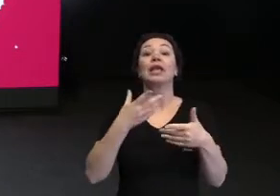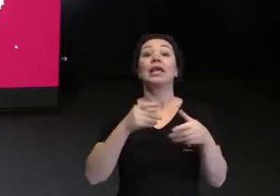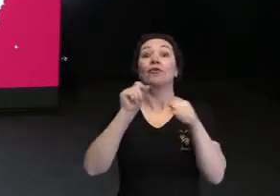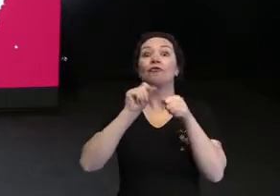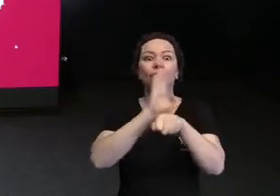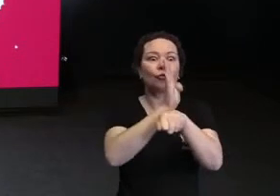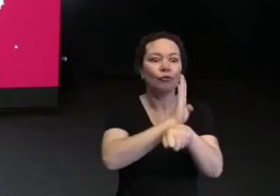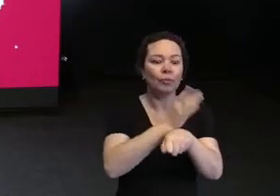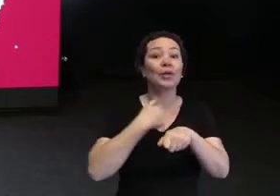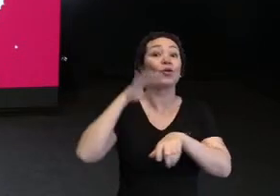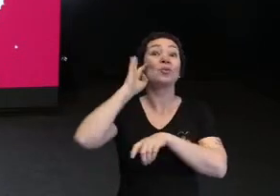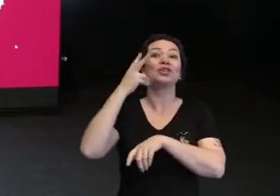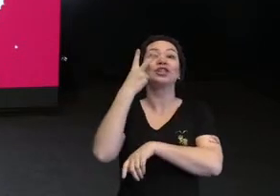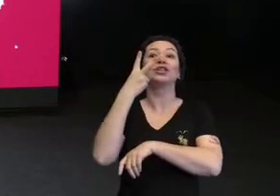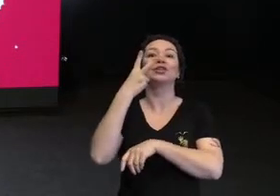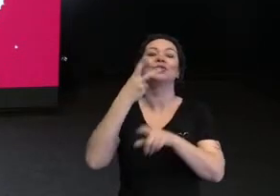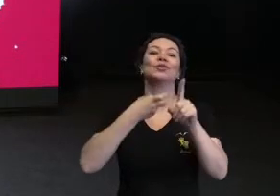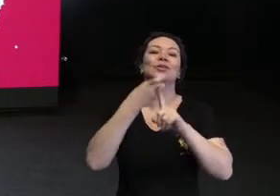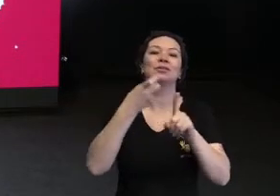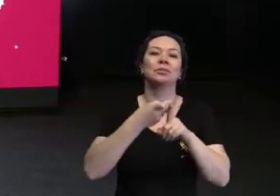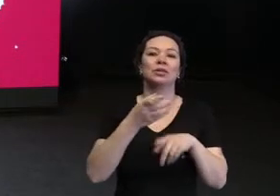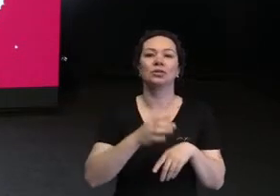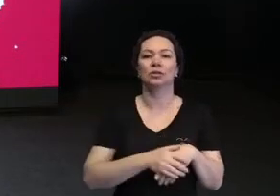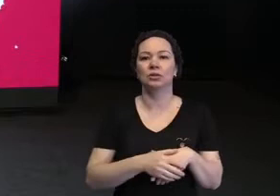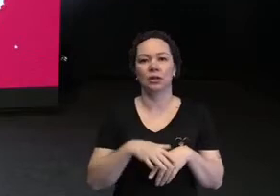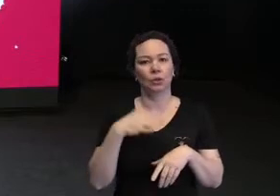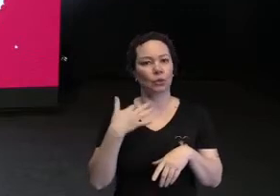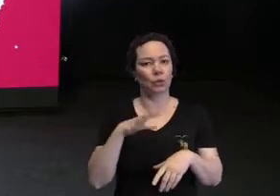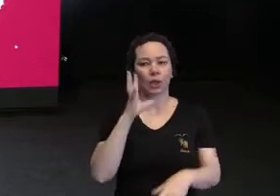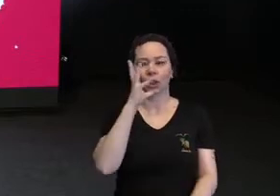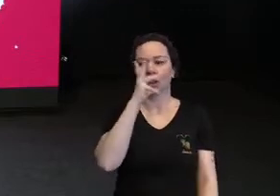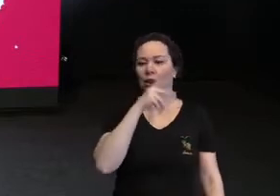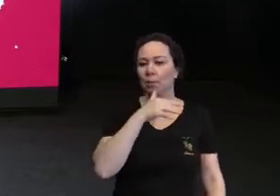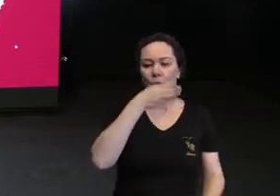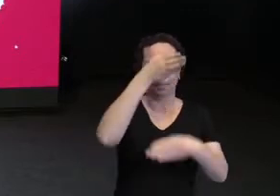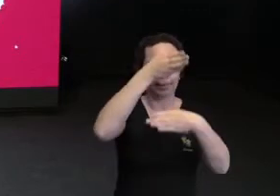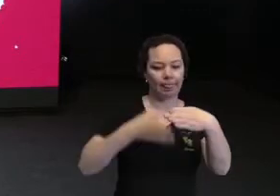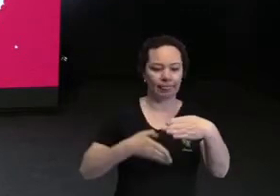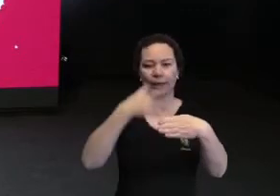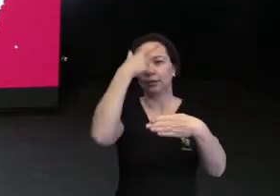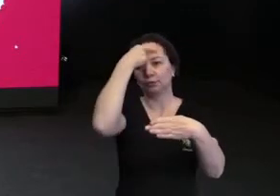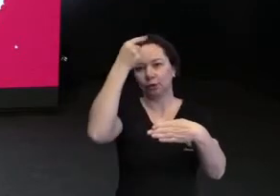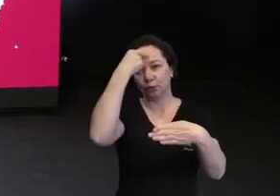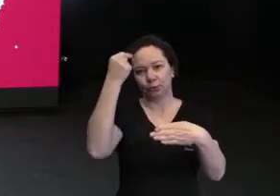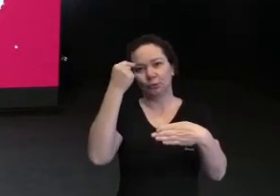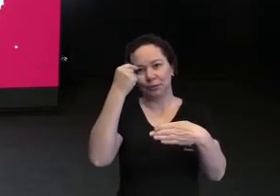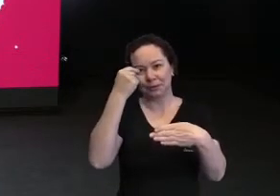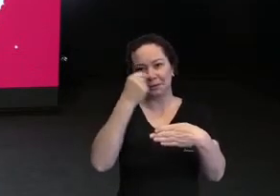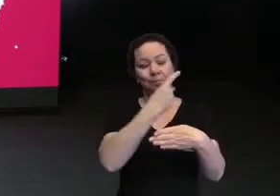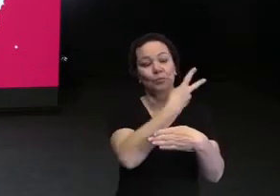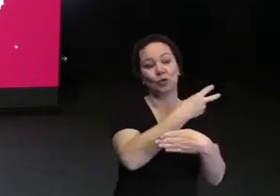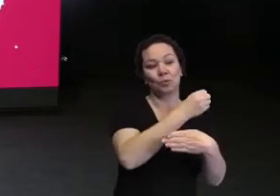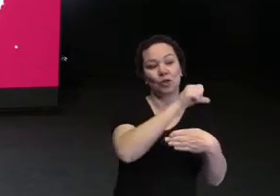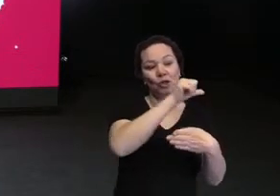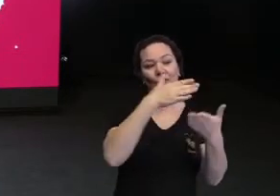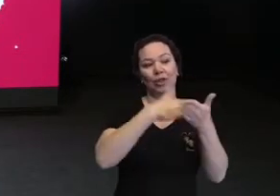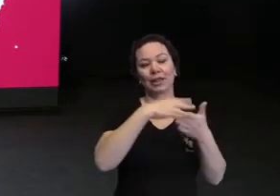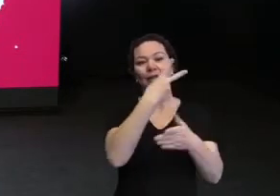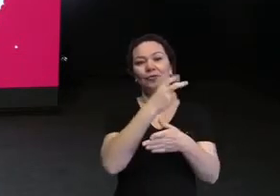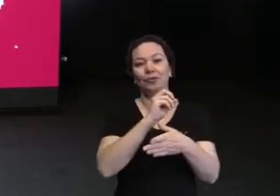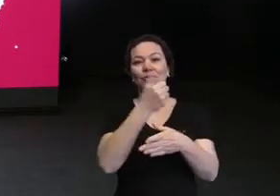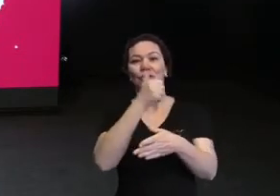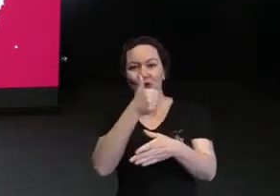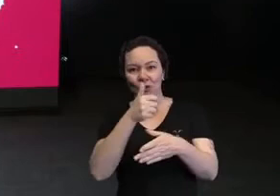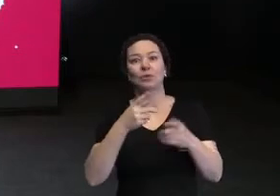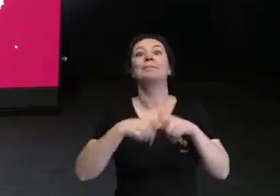eu pensei que era só dois meses para fazer, gente. Levei metade da faculdade, de 2009 a 2011, produzindo um filme, aí eu vi como era difícil, mas fiz